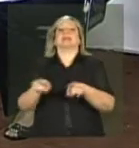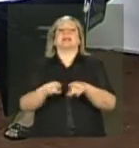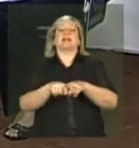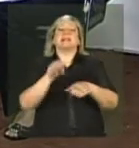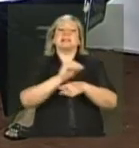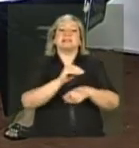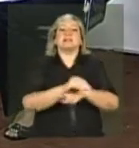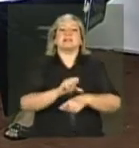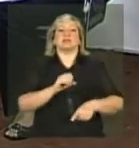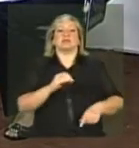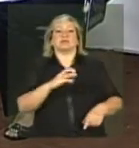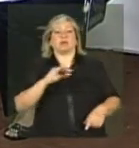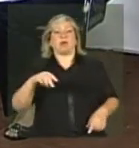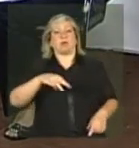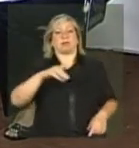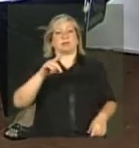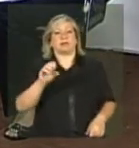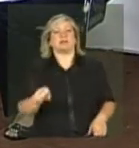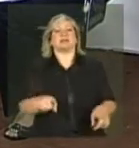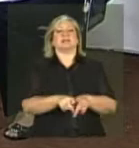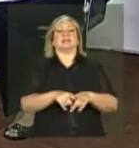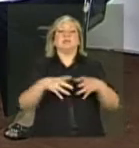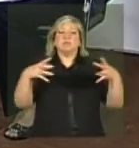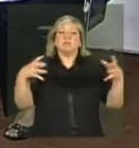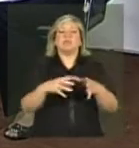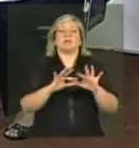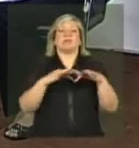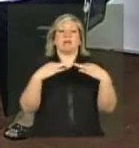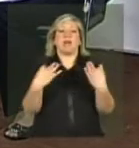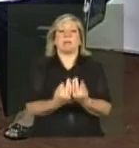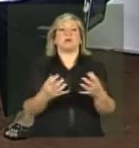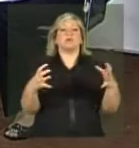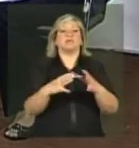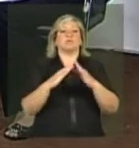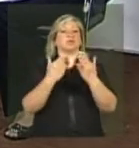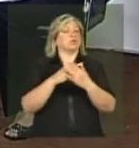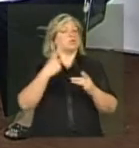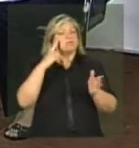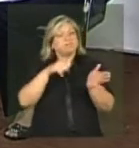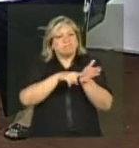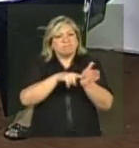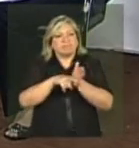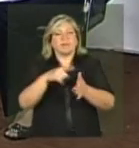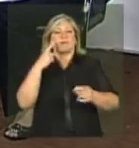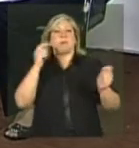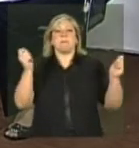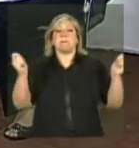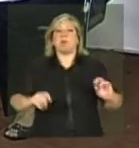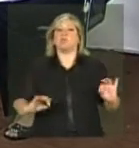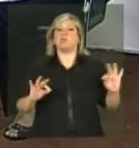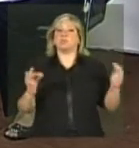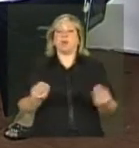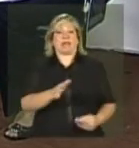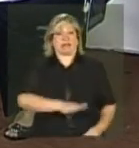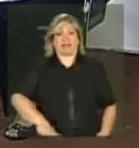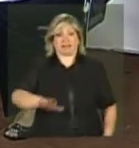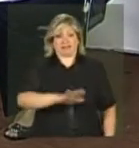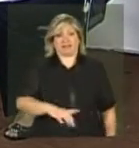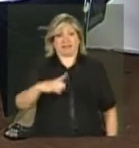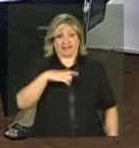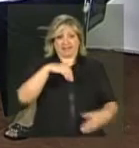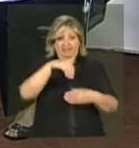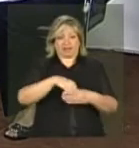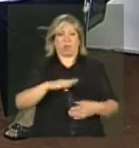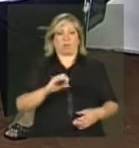para fazer um trabalho intersetorial, intersetorial, junto com as famílias, para que tenhamos todas as condições das crianças que estão no bolso de família